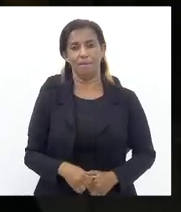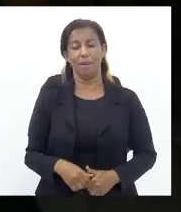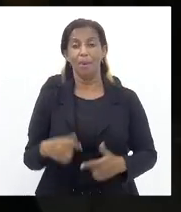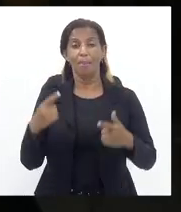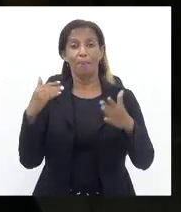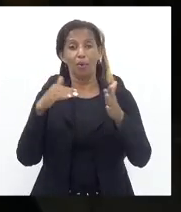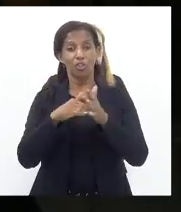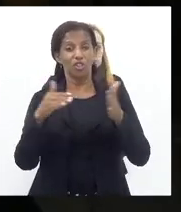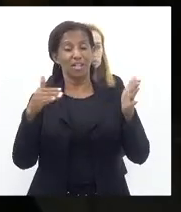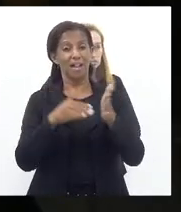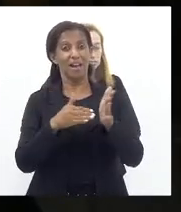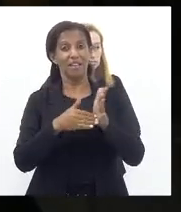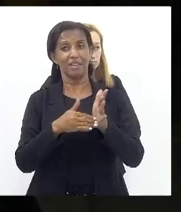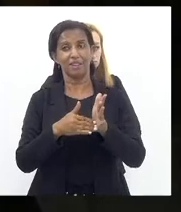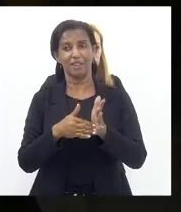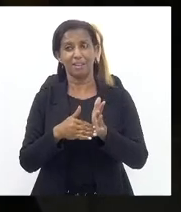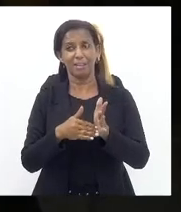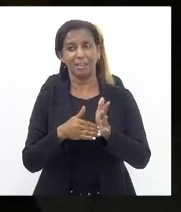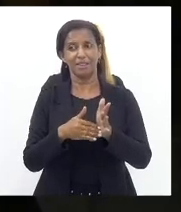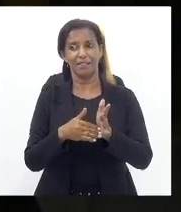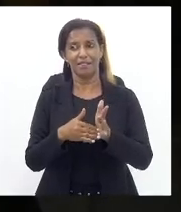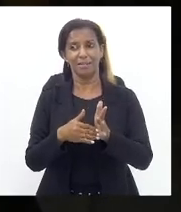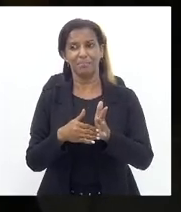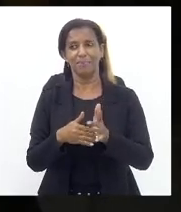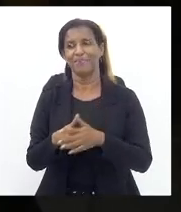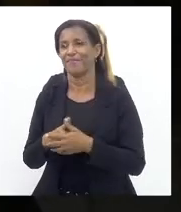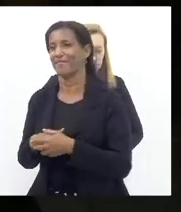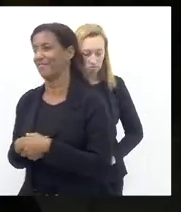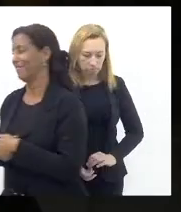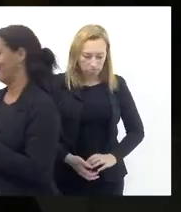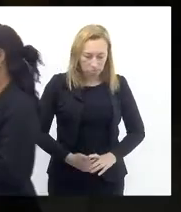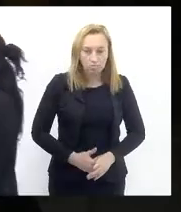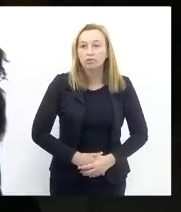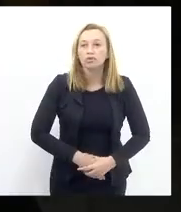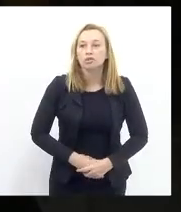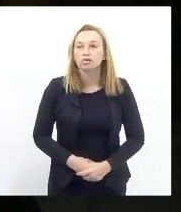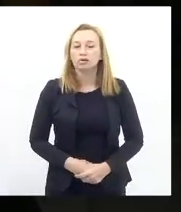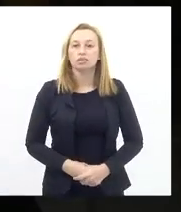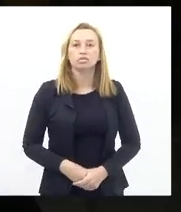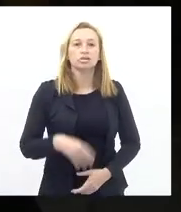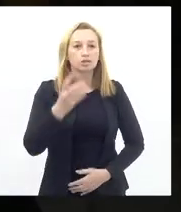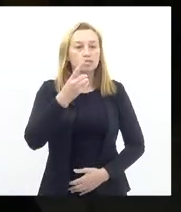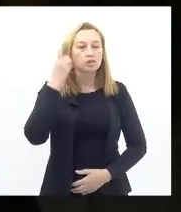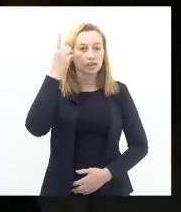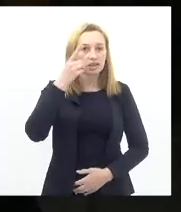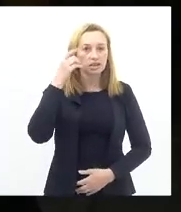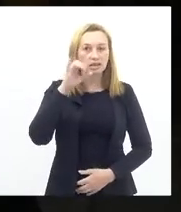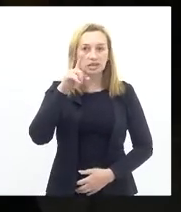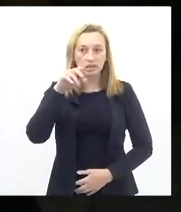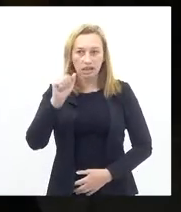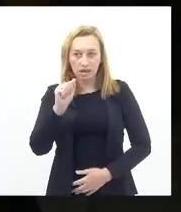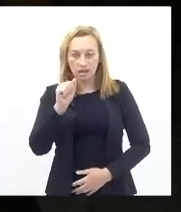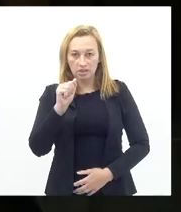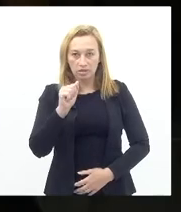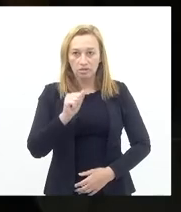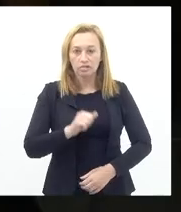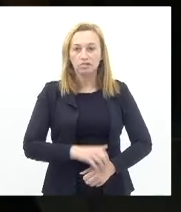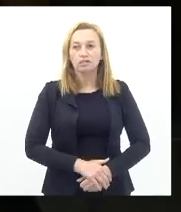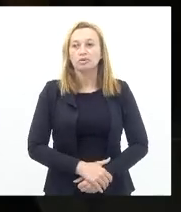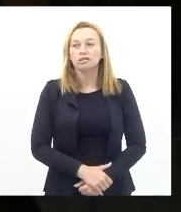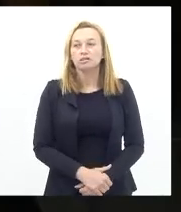até 100 reais Falei a deputada Célia Jordão Porque Tem sua base